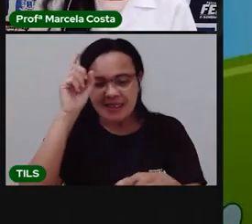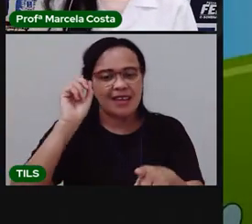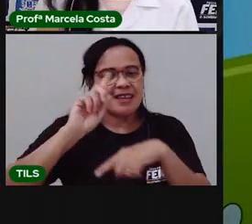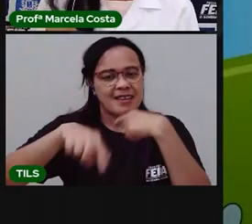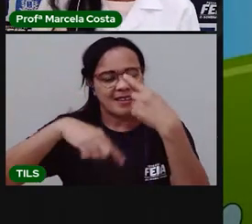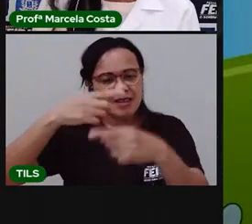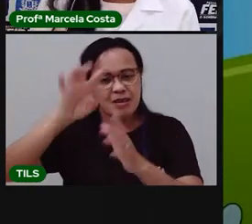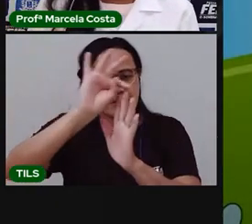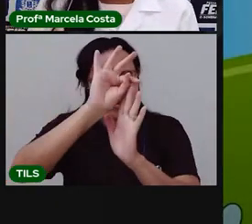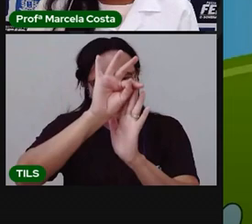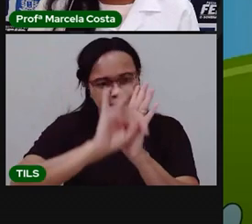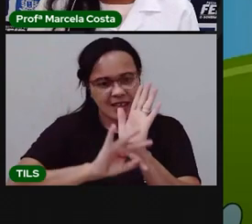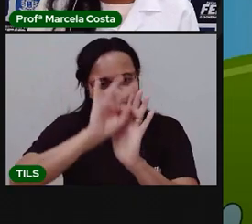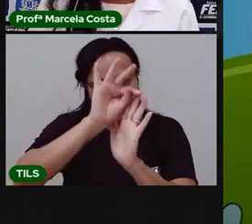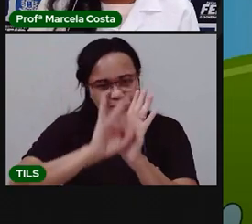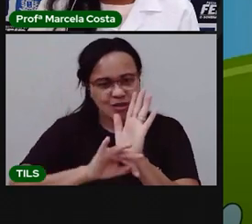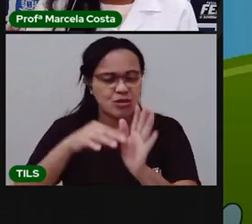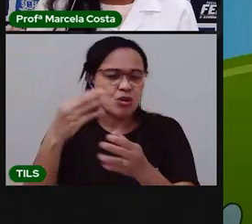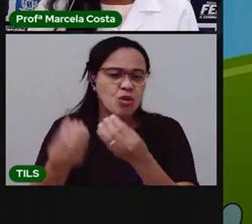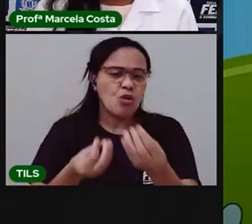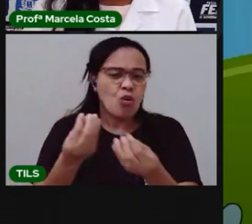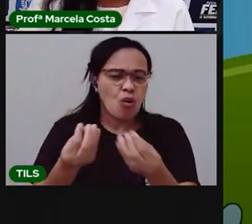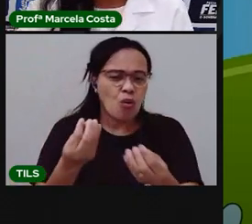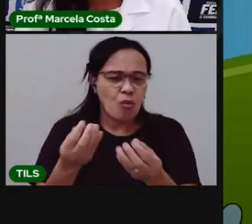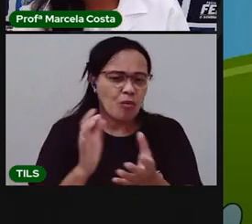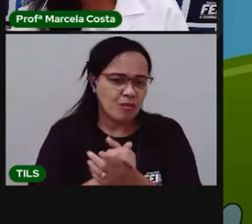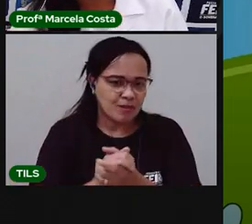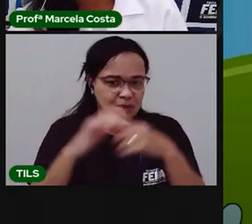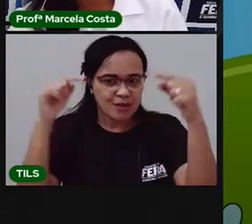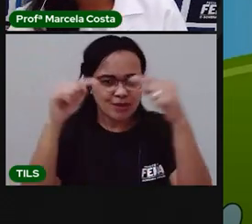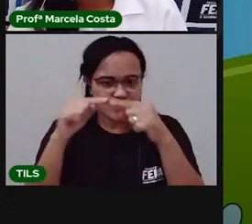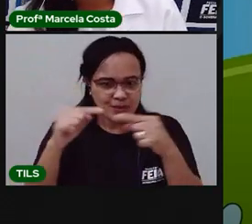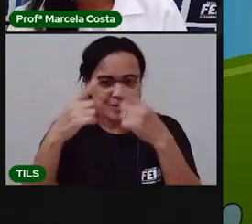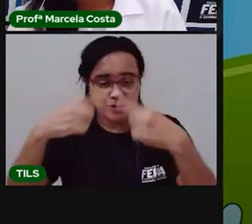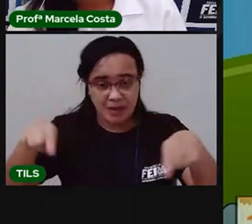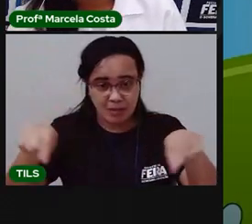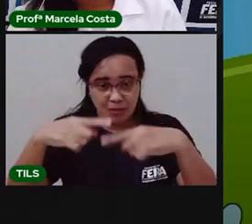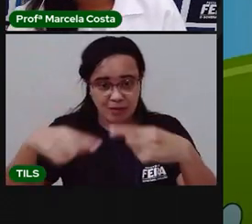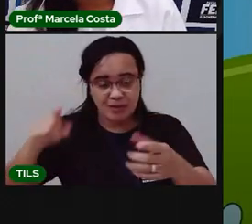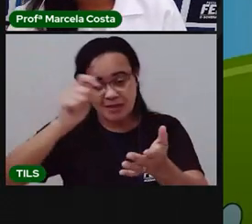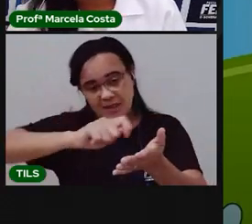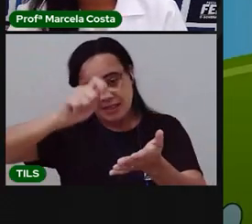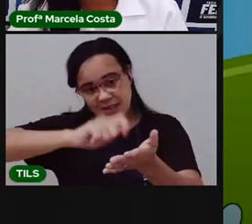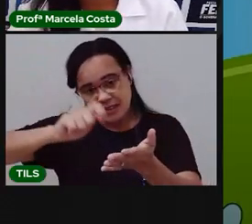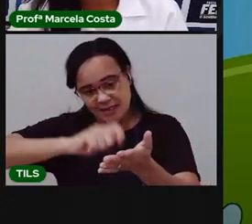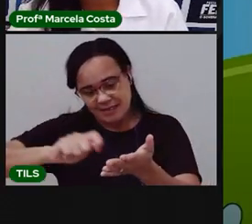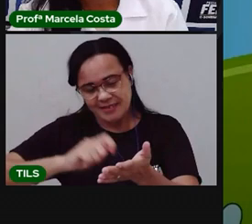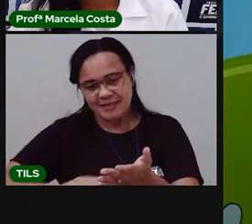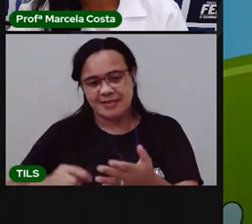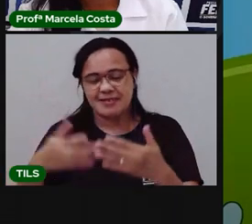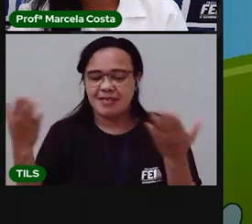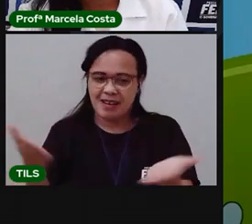texto, para ver como é que essa música é escrita. Vamos ver a música agora.